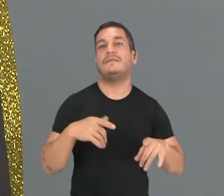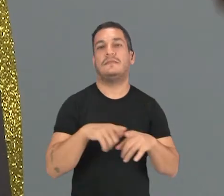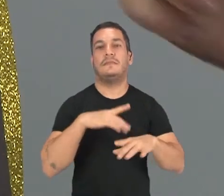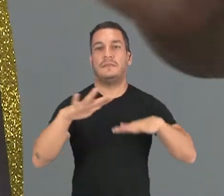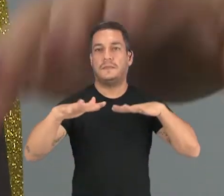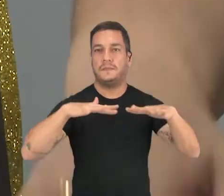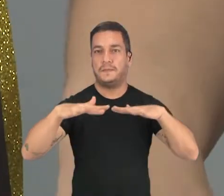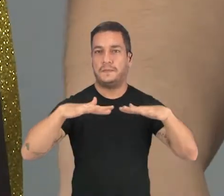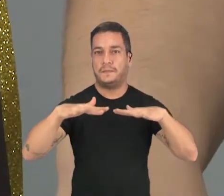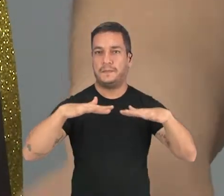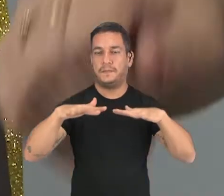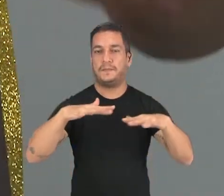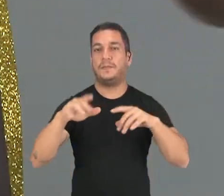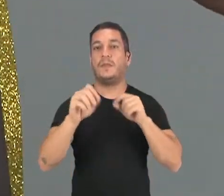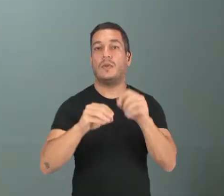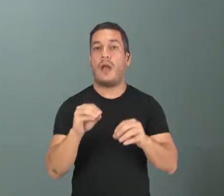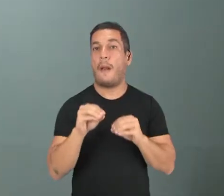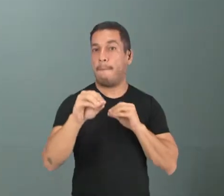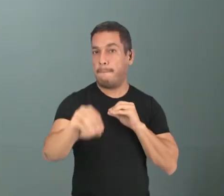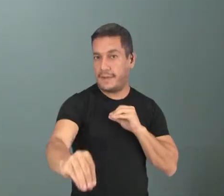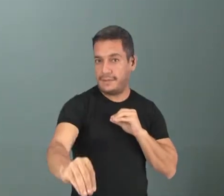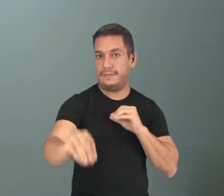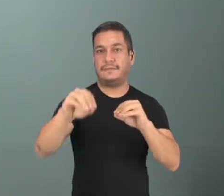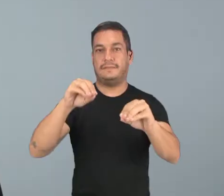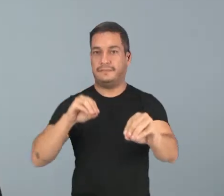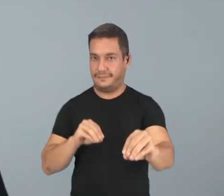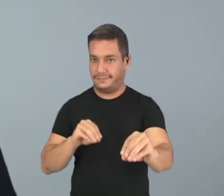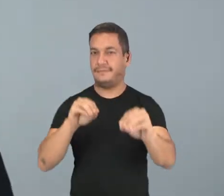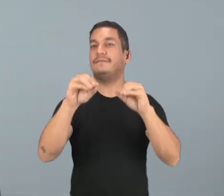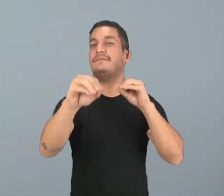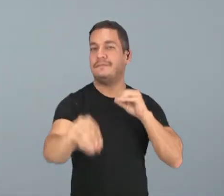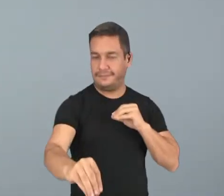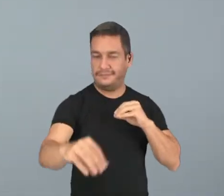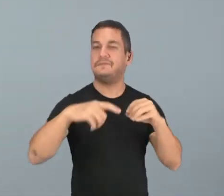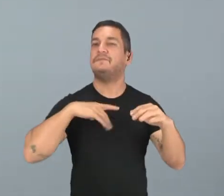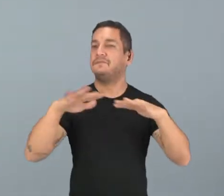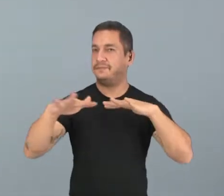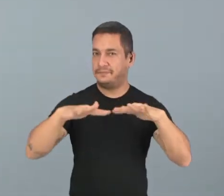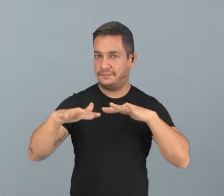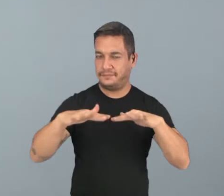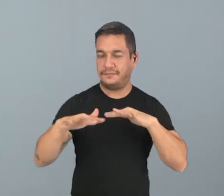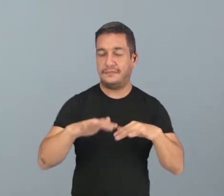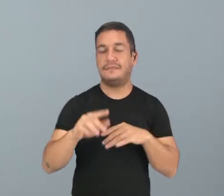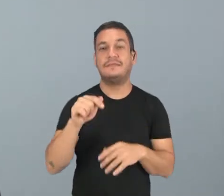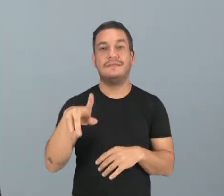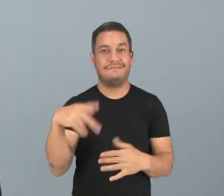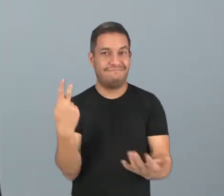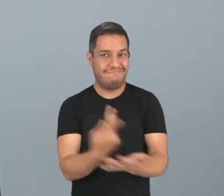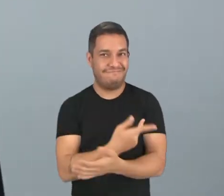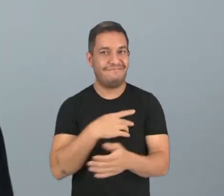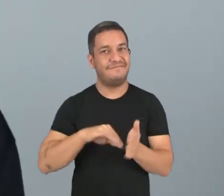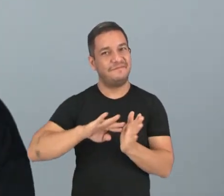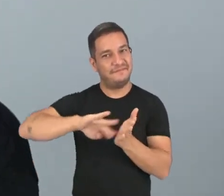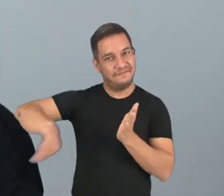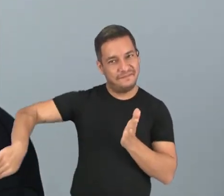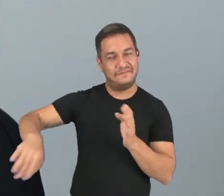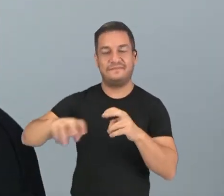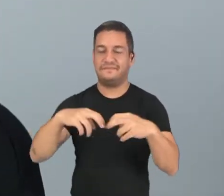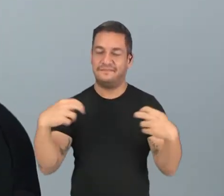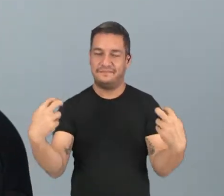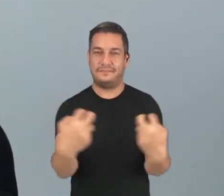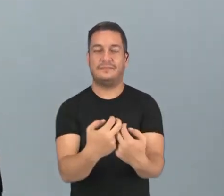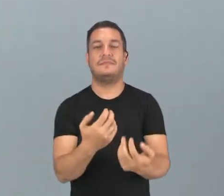os movimentos de põe e tira, de põe e tira. E quem erra vai saindo da roda.